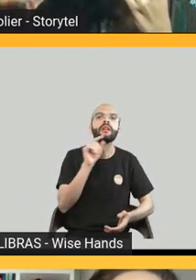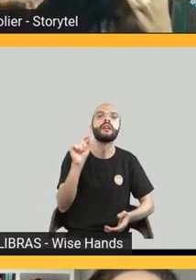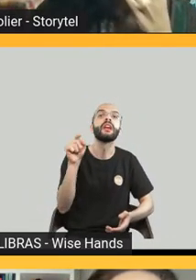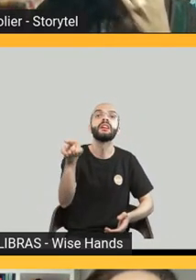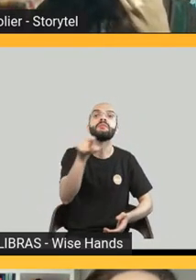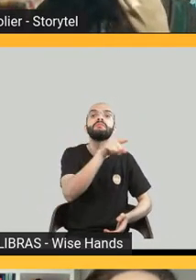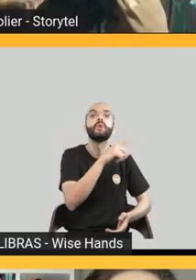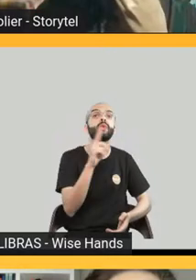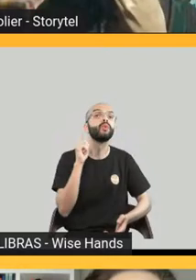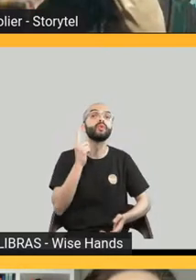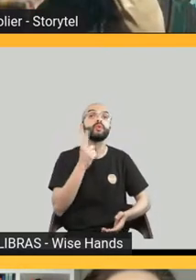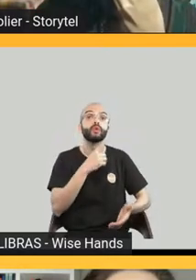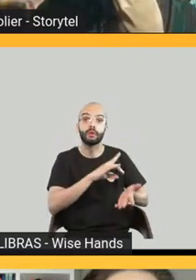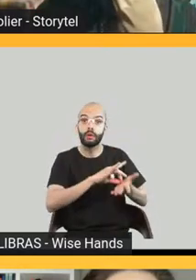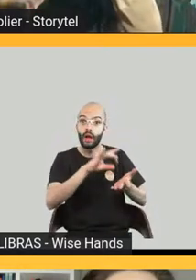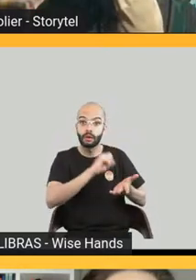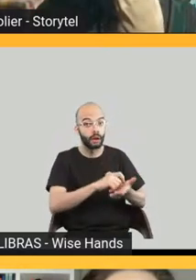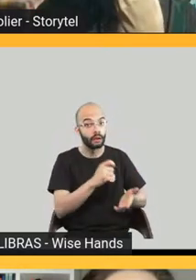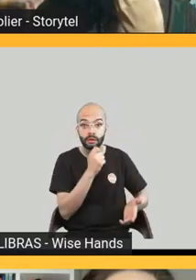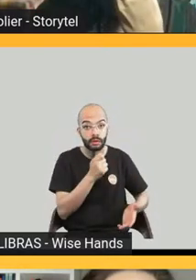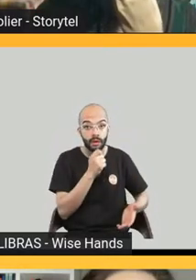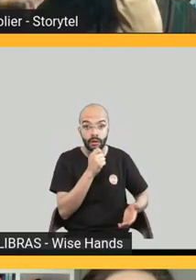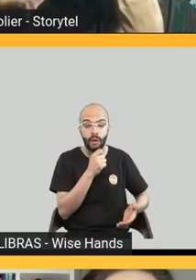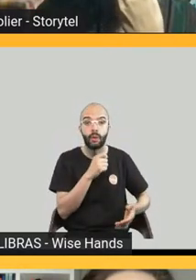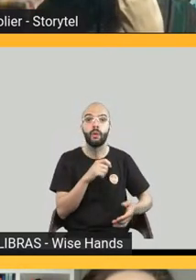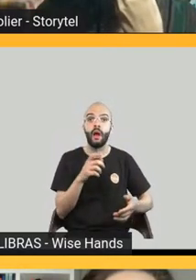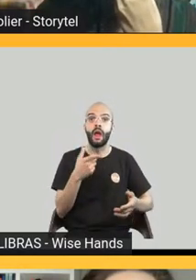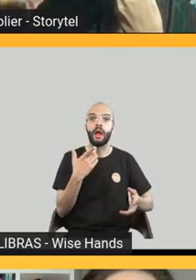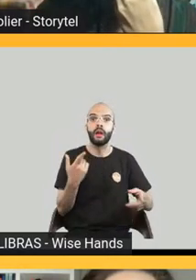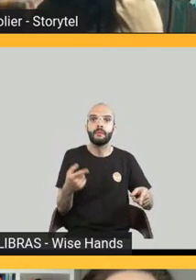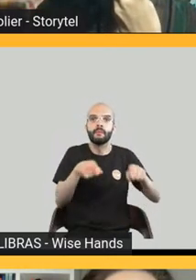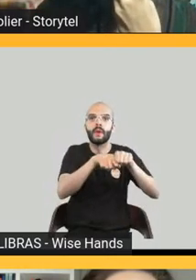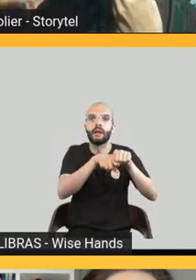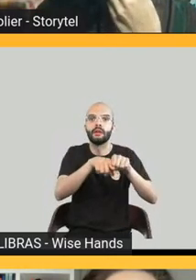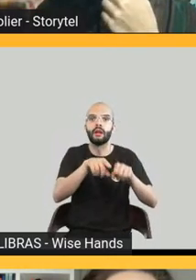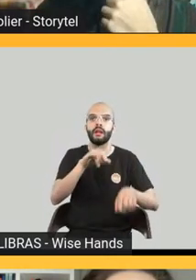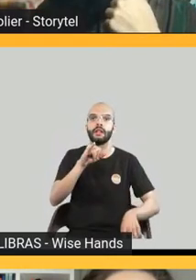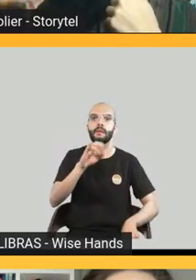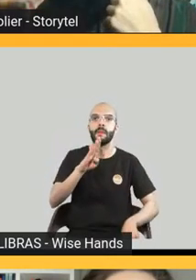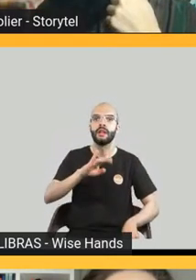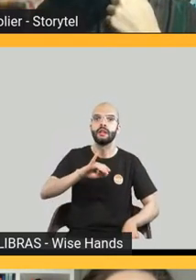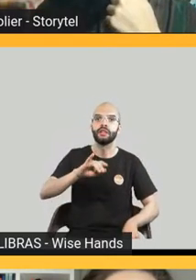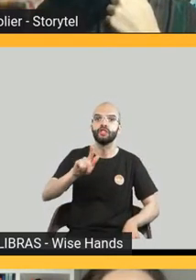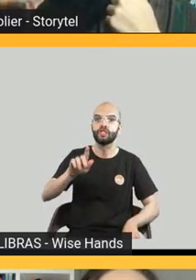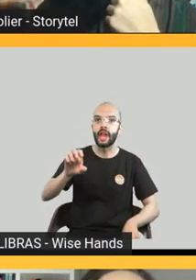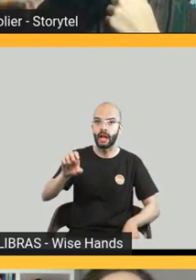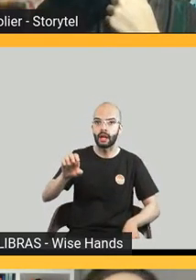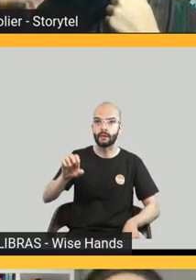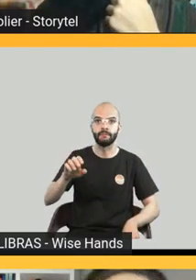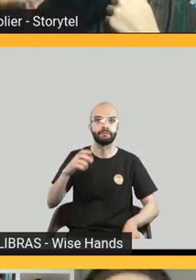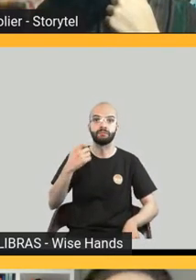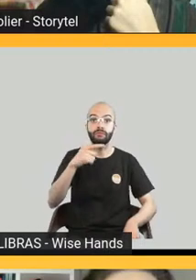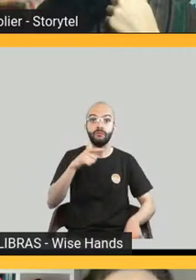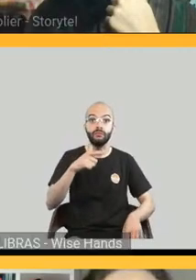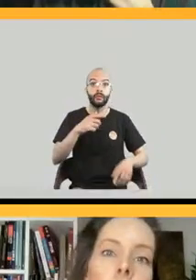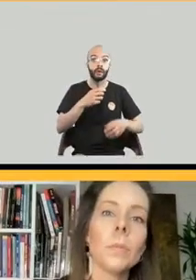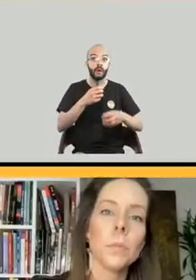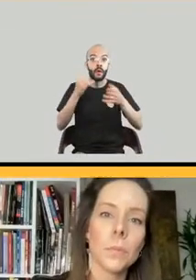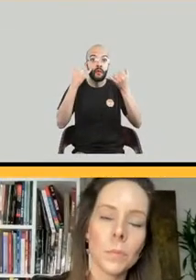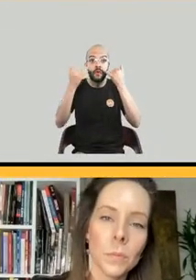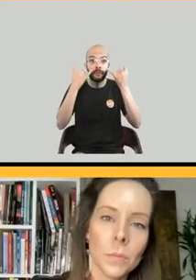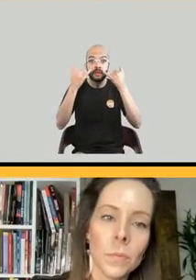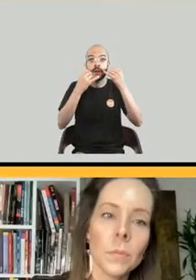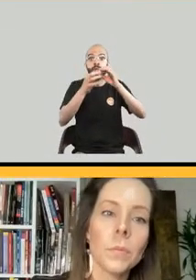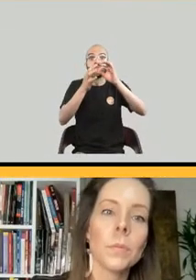atualmente visto que pelo IBGE por exemplo a gente não tem essa facilidade de ter dados atuais e acho que